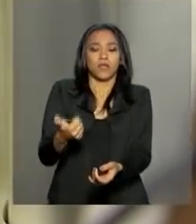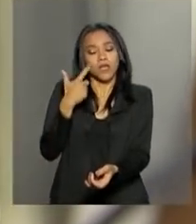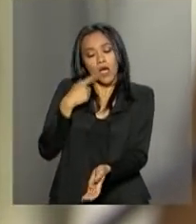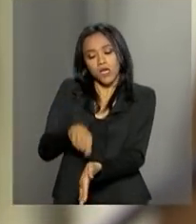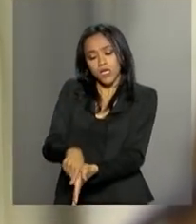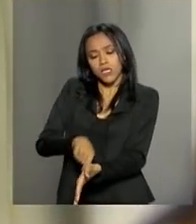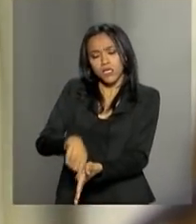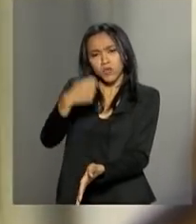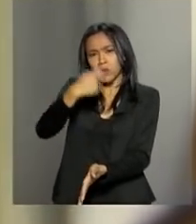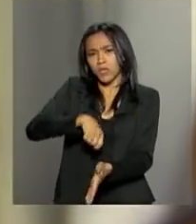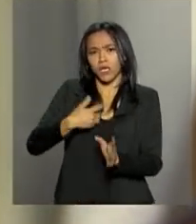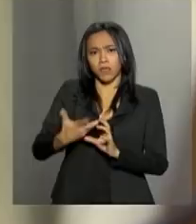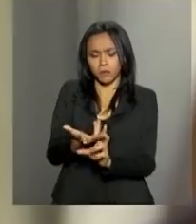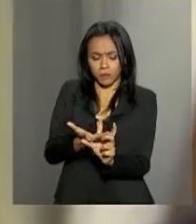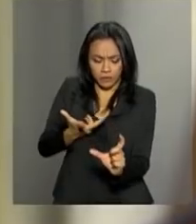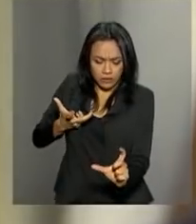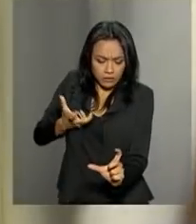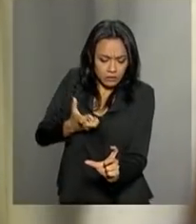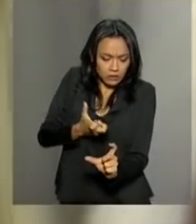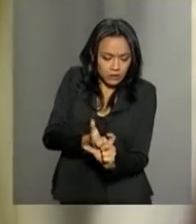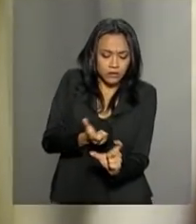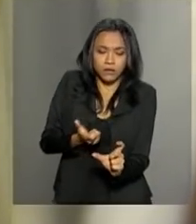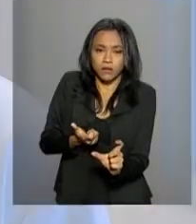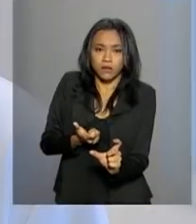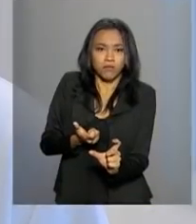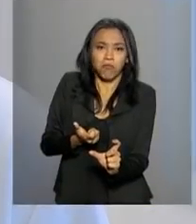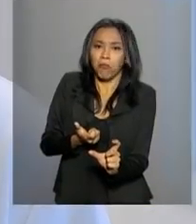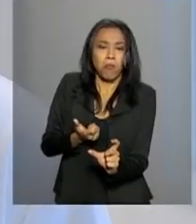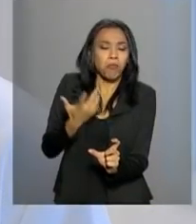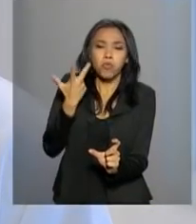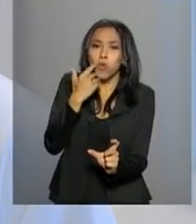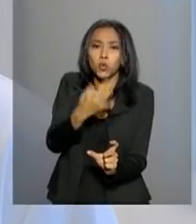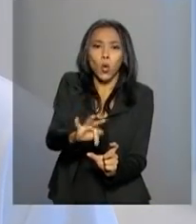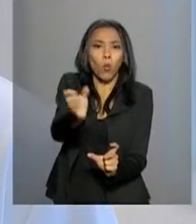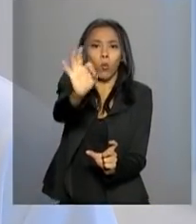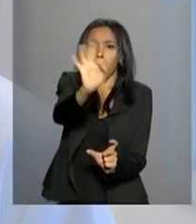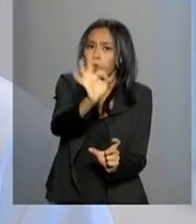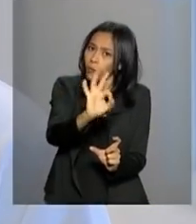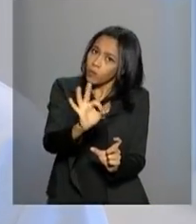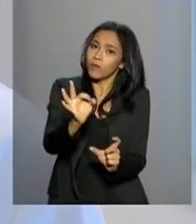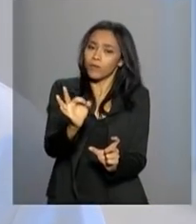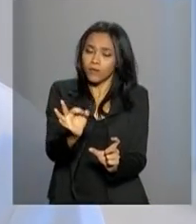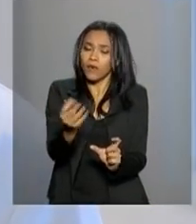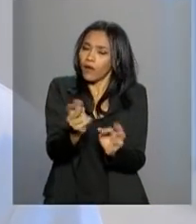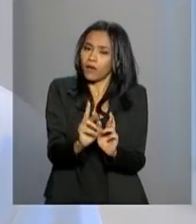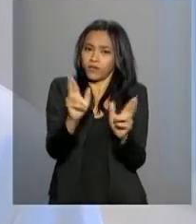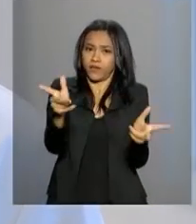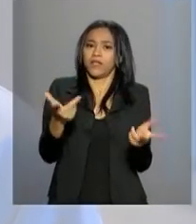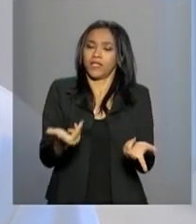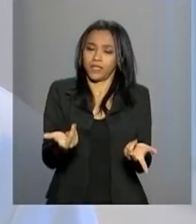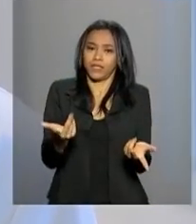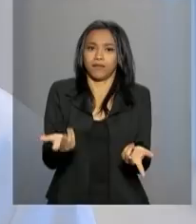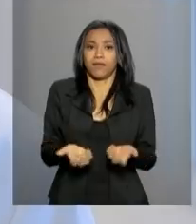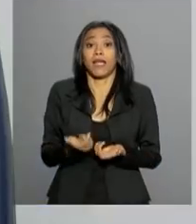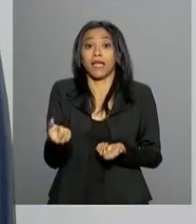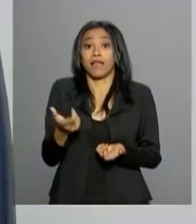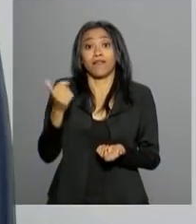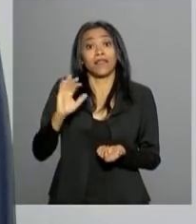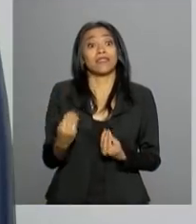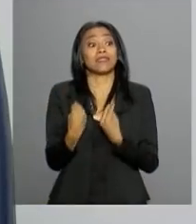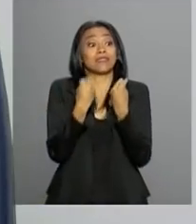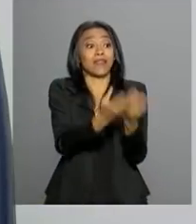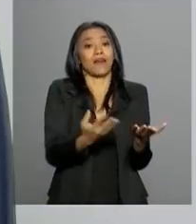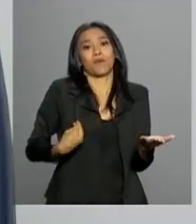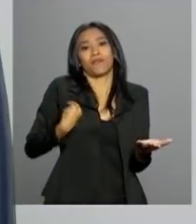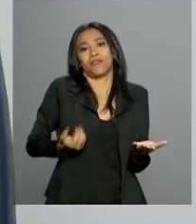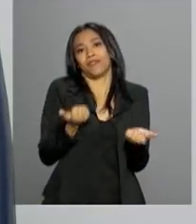sem anestesia, sem dor. Aquele doador que se cadastrou, ele é a diferença entre a vida e a morte para aquele paciente. Pode